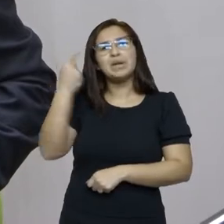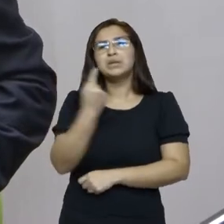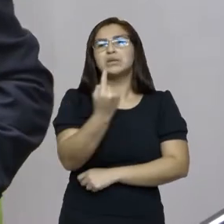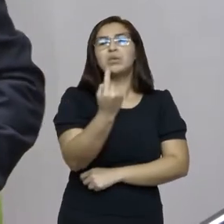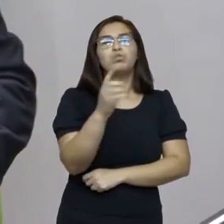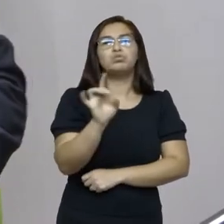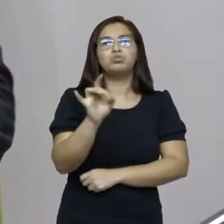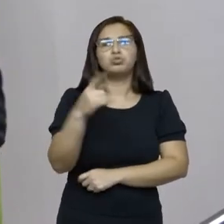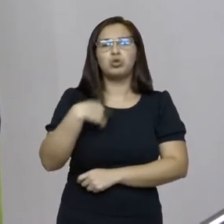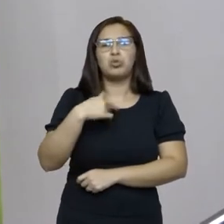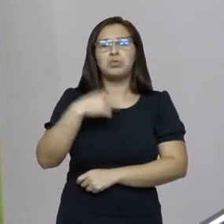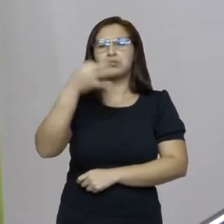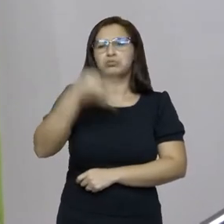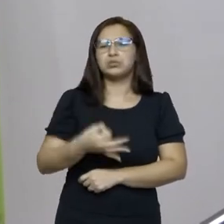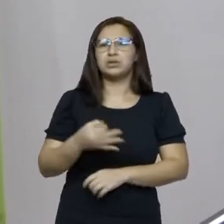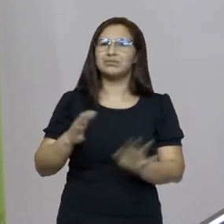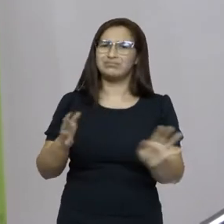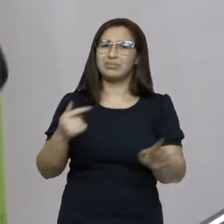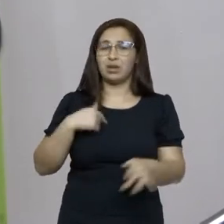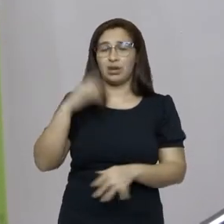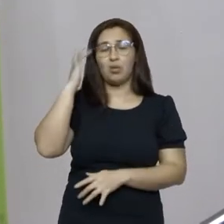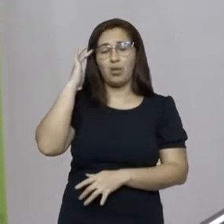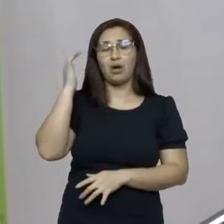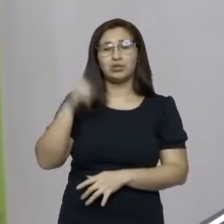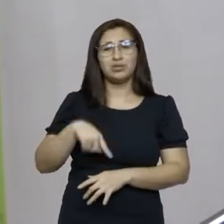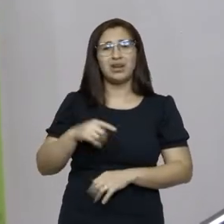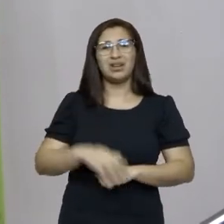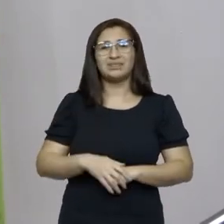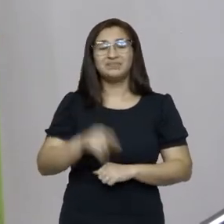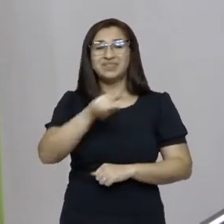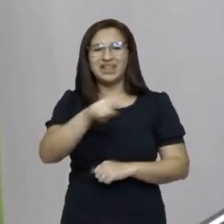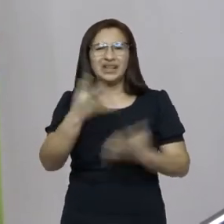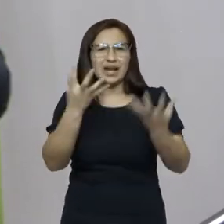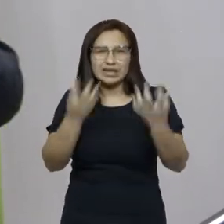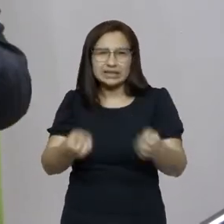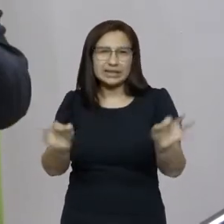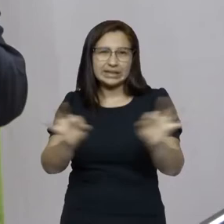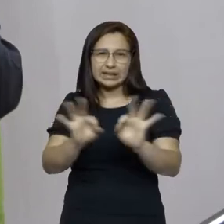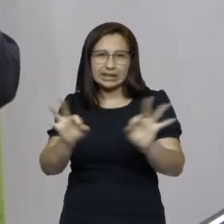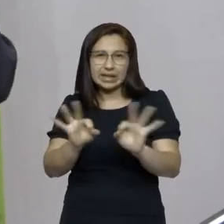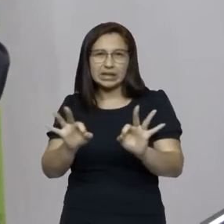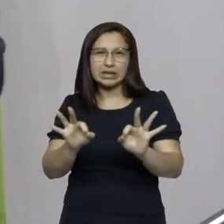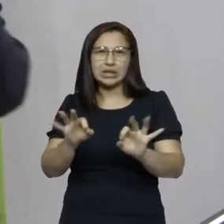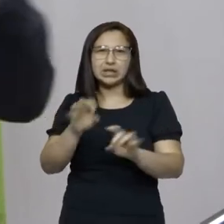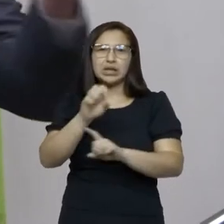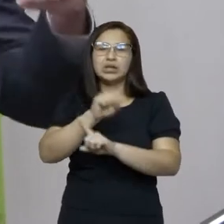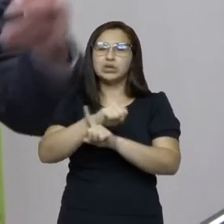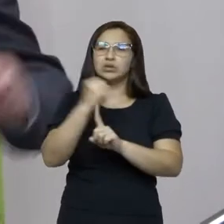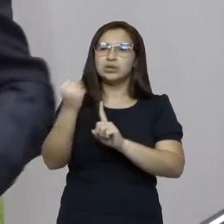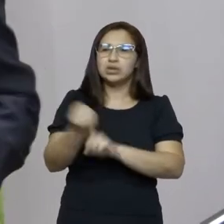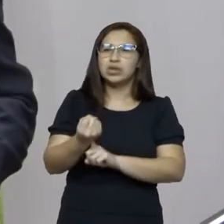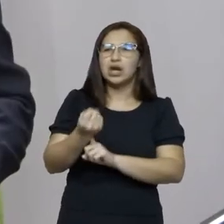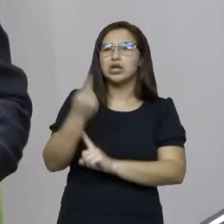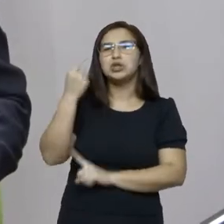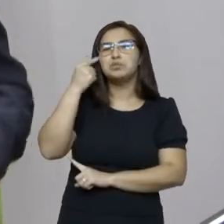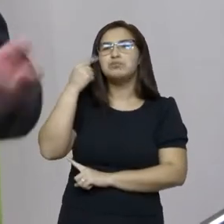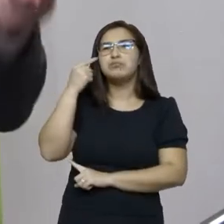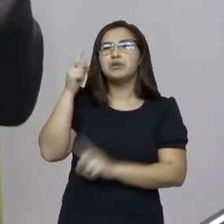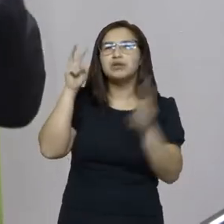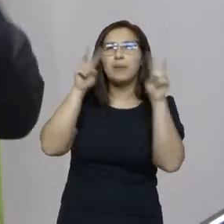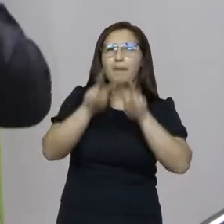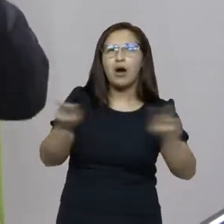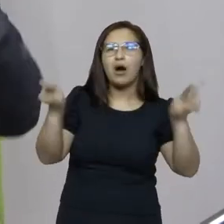Essa é a minha concepção. Aquele que não admite no seio da sociedade um olhar e um pensar diferente,